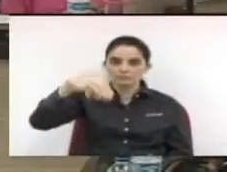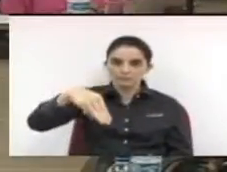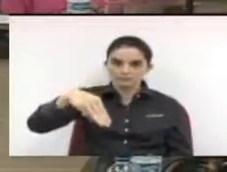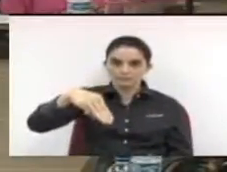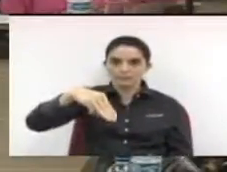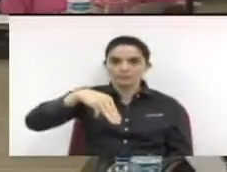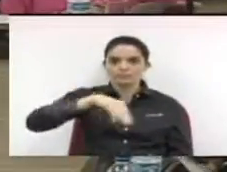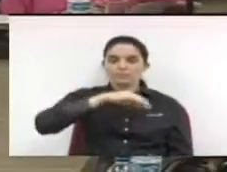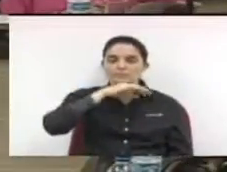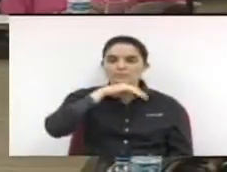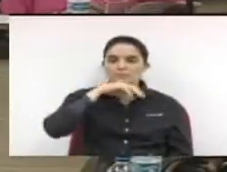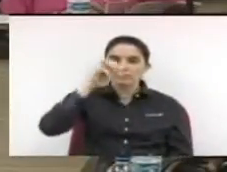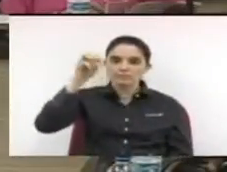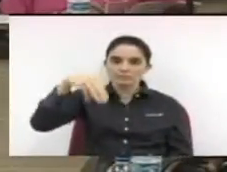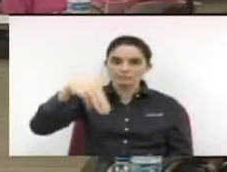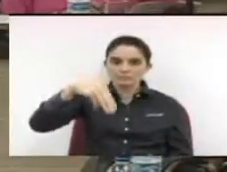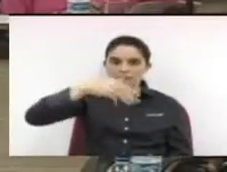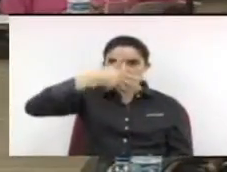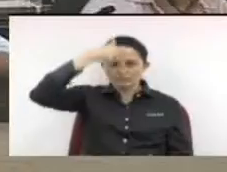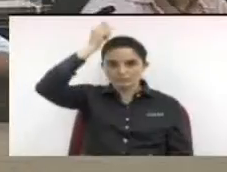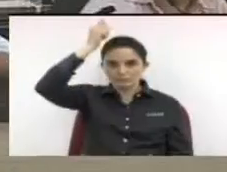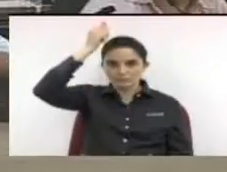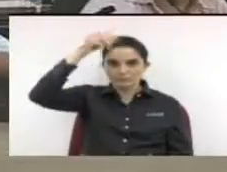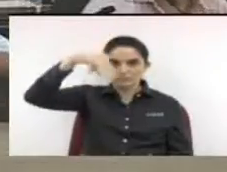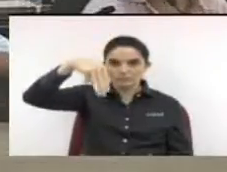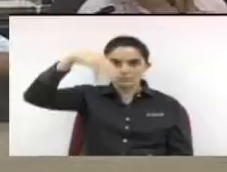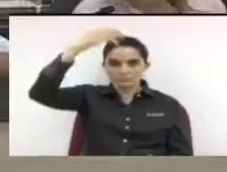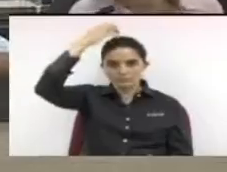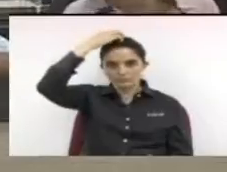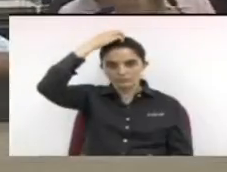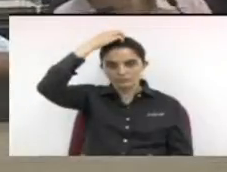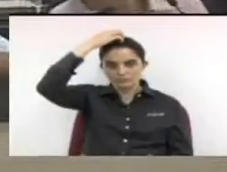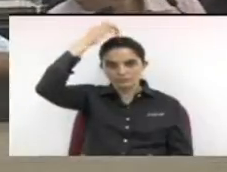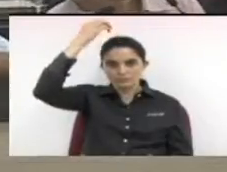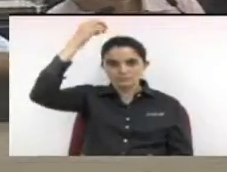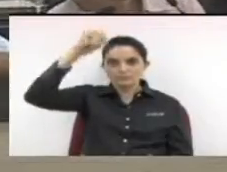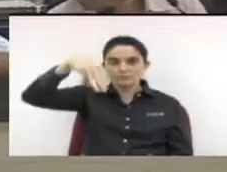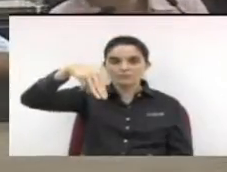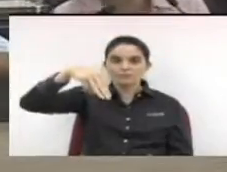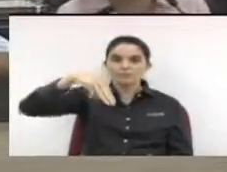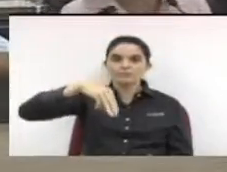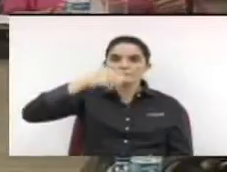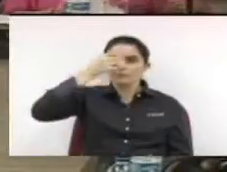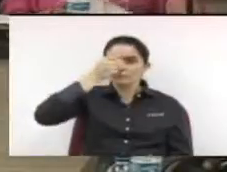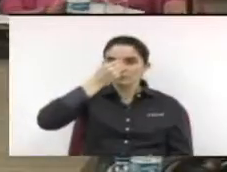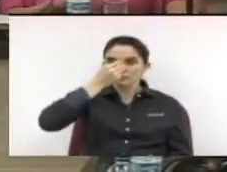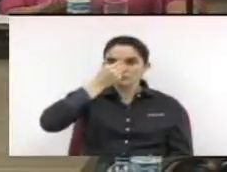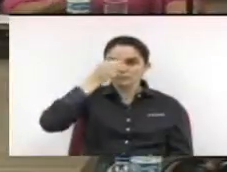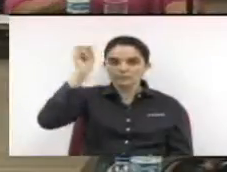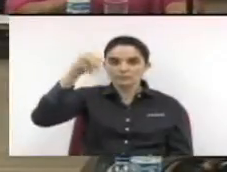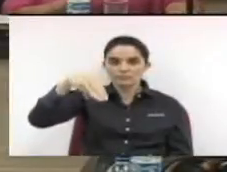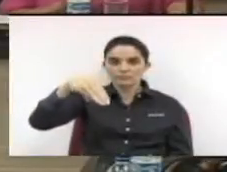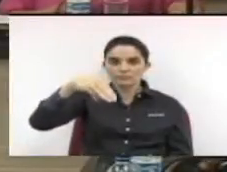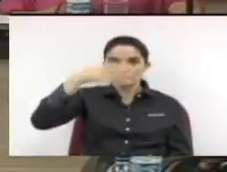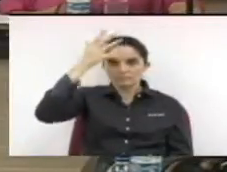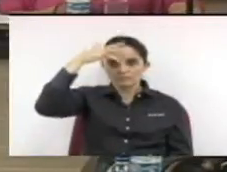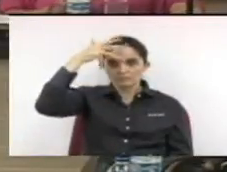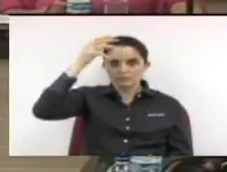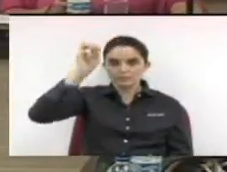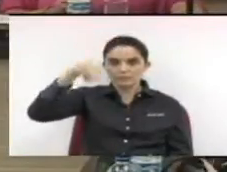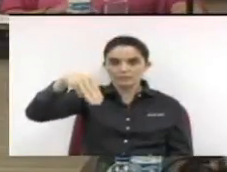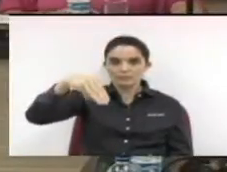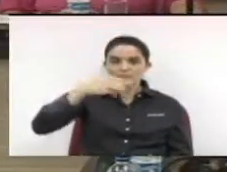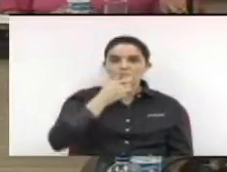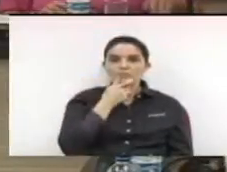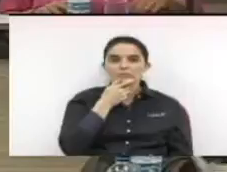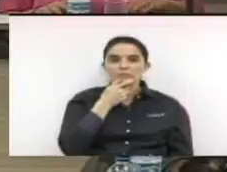Marinho de Andrade. Sim. André Henrique da Silva. Sim. Toninho Franco. Sim. Darcy Reis. Sim. Edivaldo Soares Antunes. Sim. É Erika